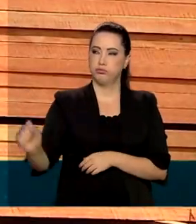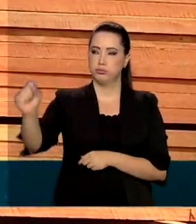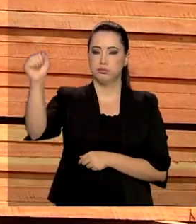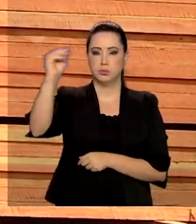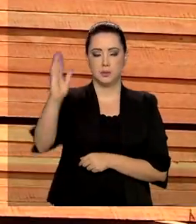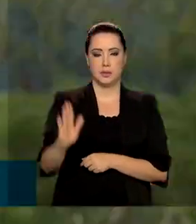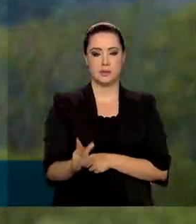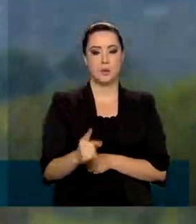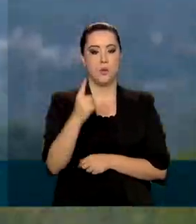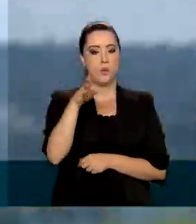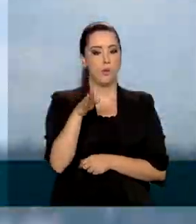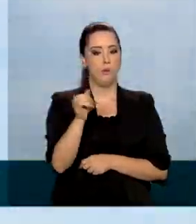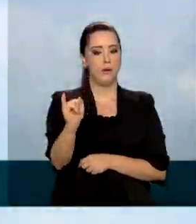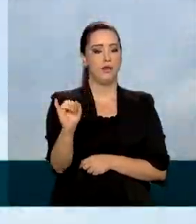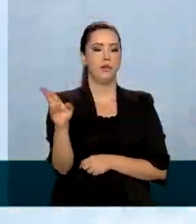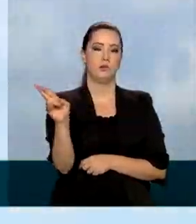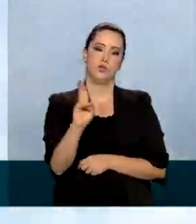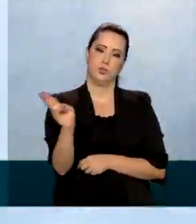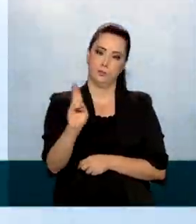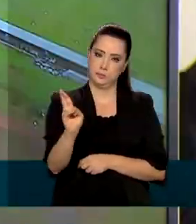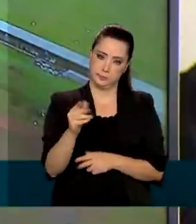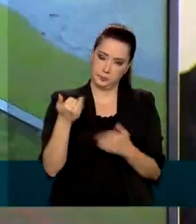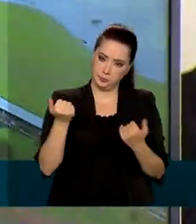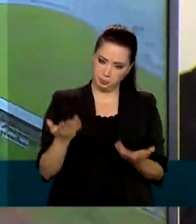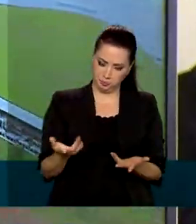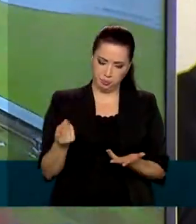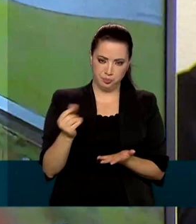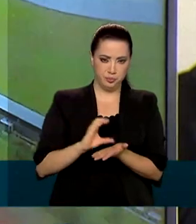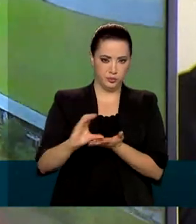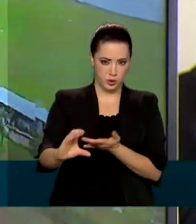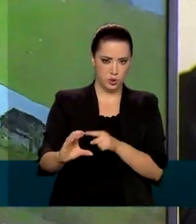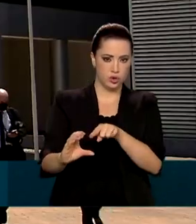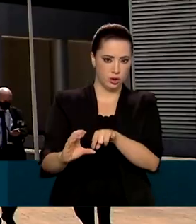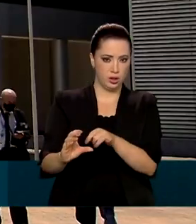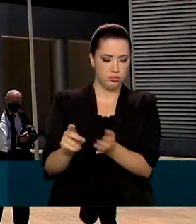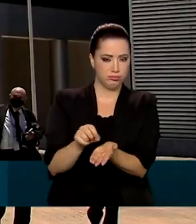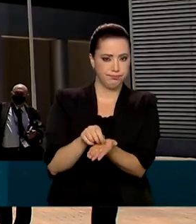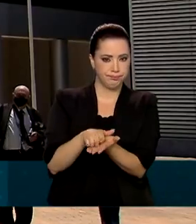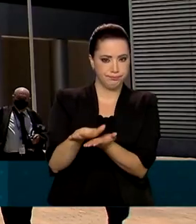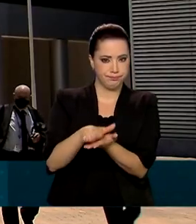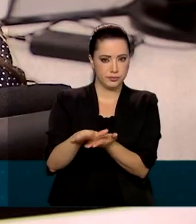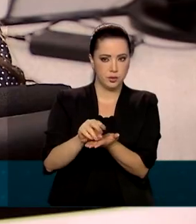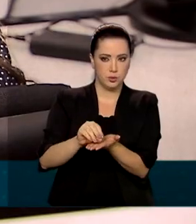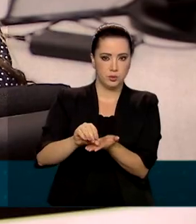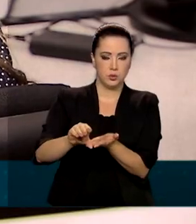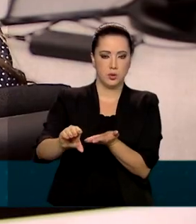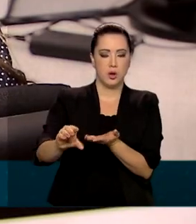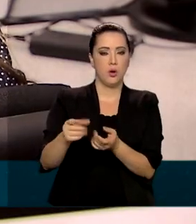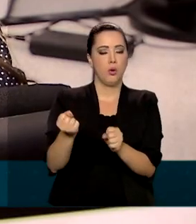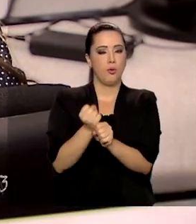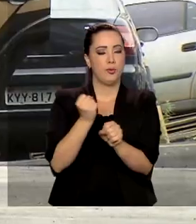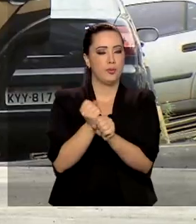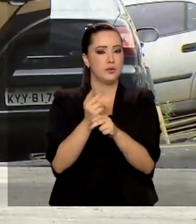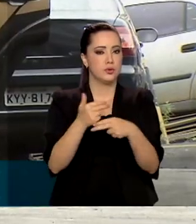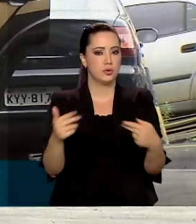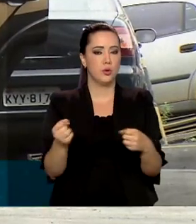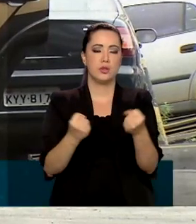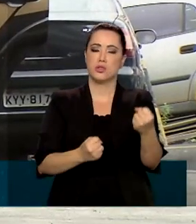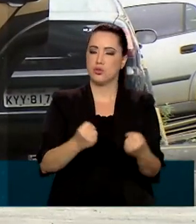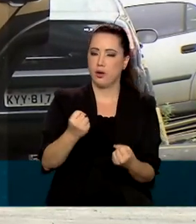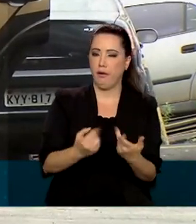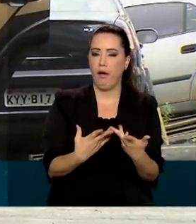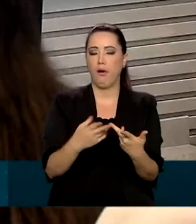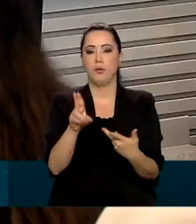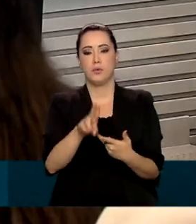bilhão e 200 milhões de reais. O dinheiro está sendo utilizado em infraestrutura, compra de equipamentos, viaturas,